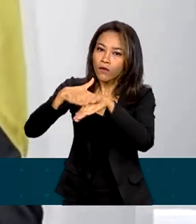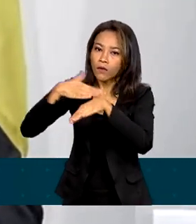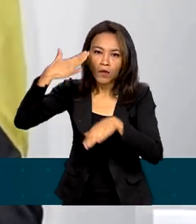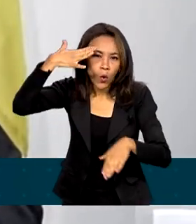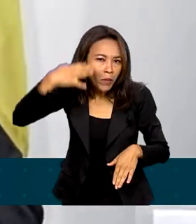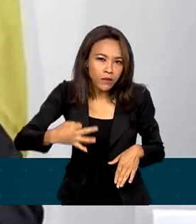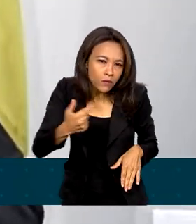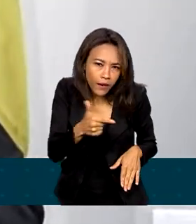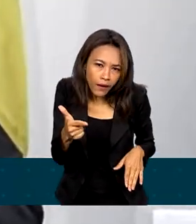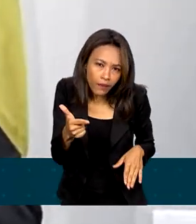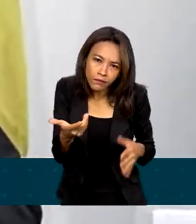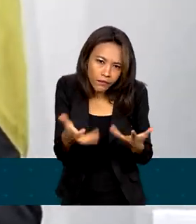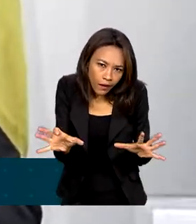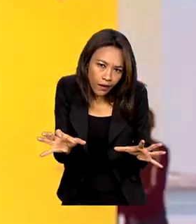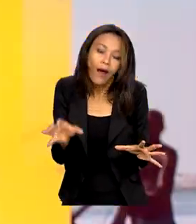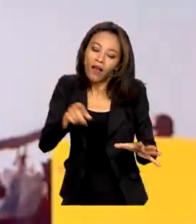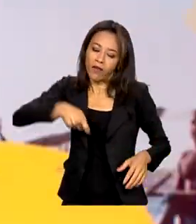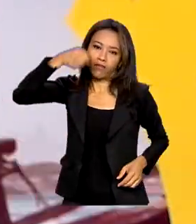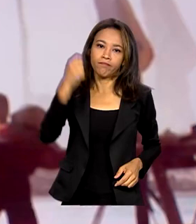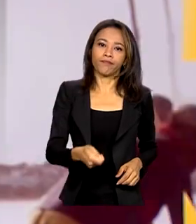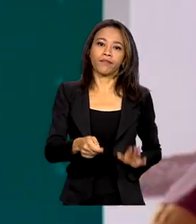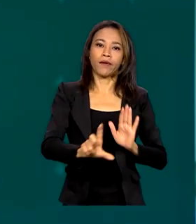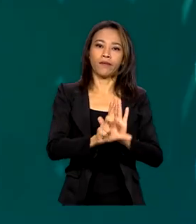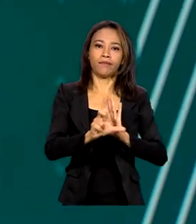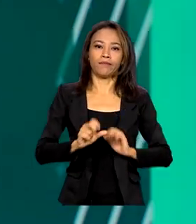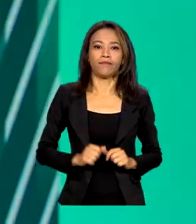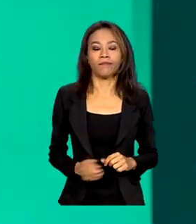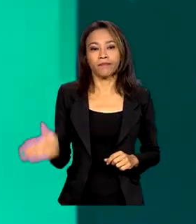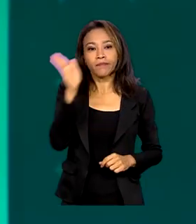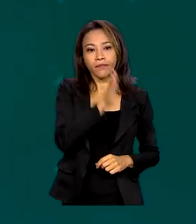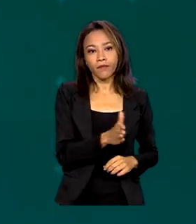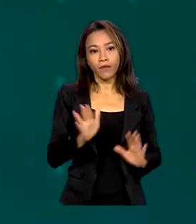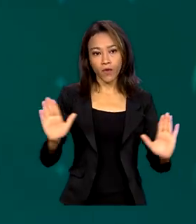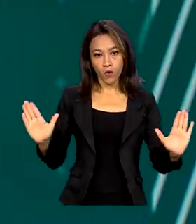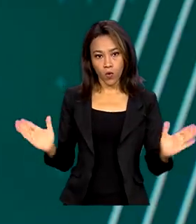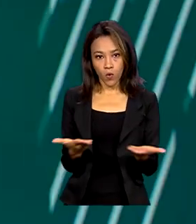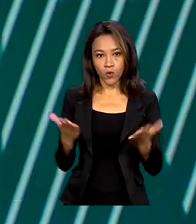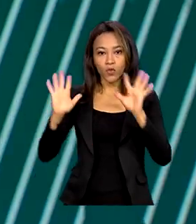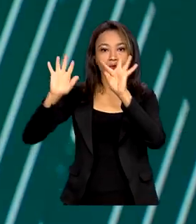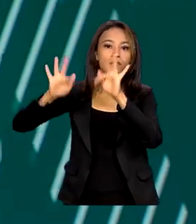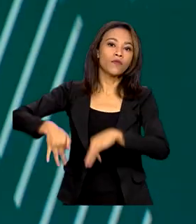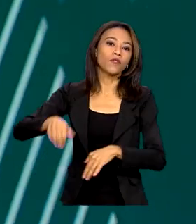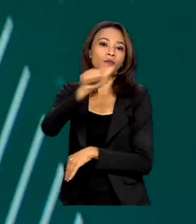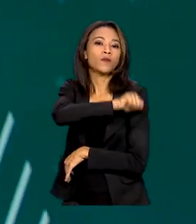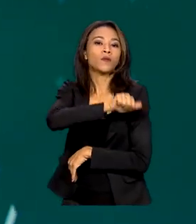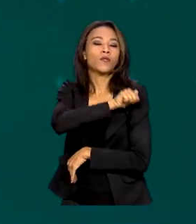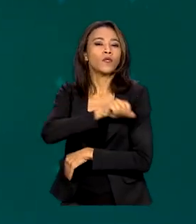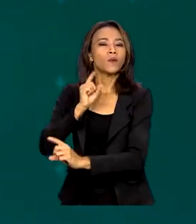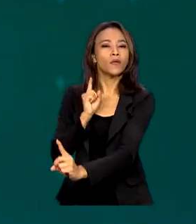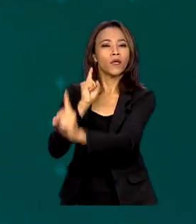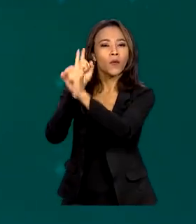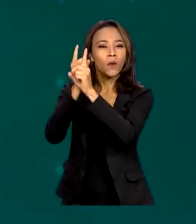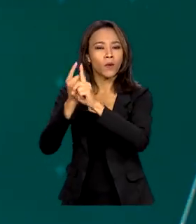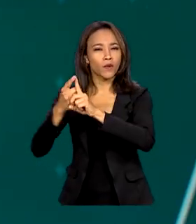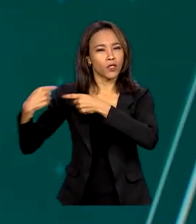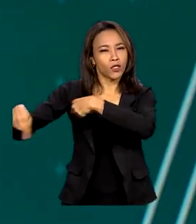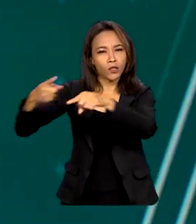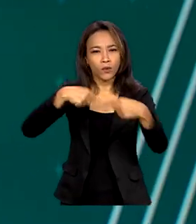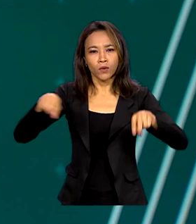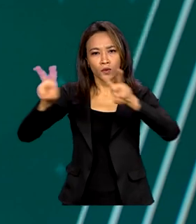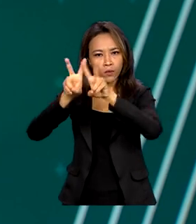civilidade, aí vem o rigor da lei. Termina hoje, no Rio de Janeiro, um encontro que discute o desenvolvimento